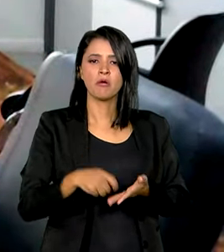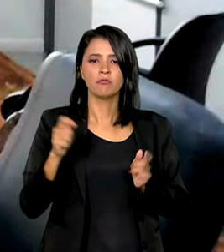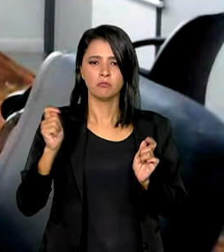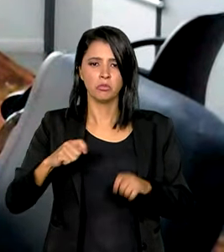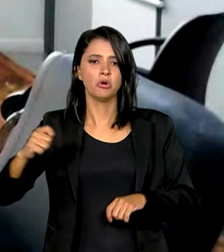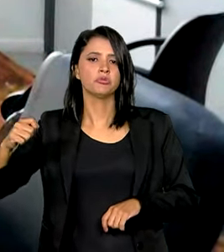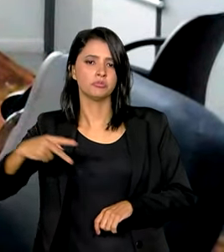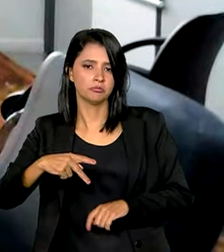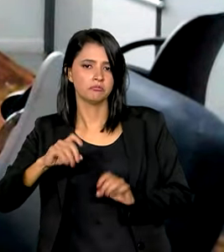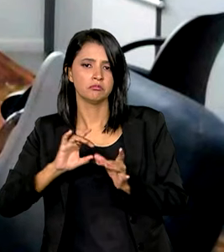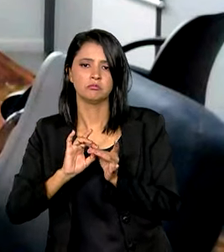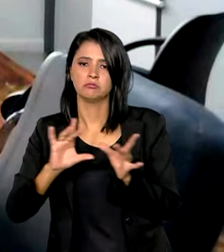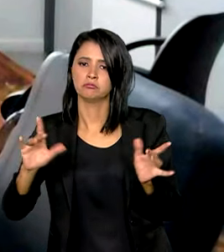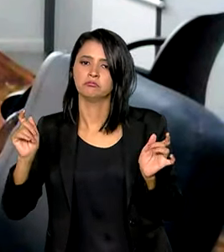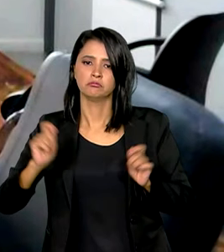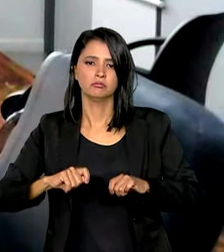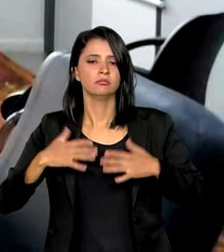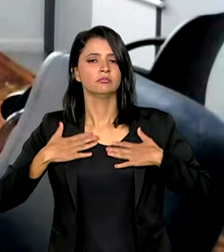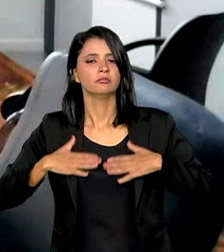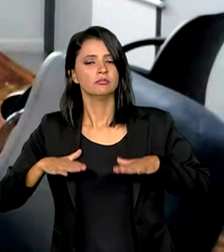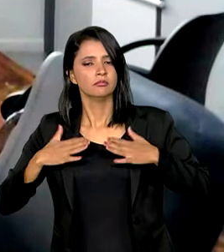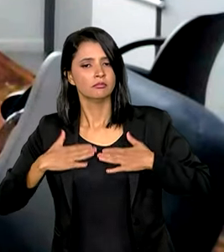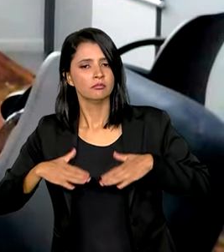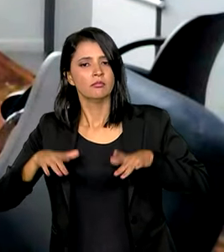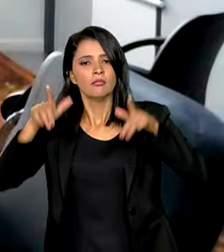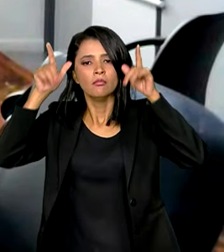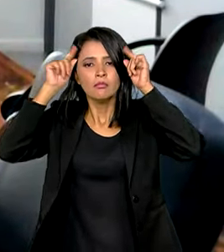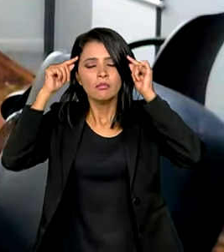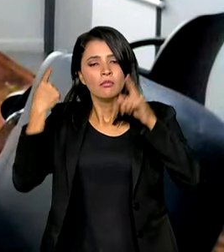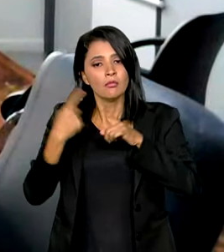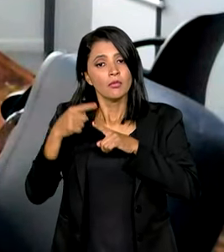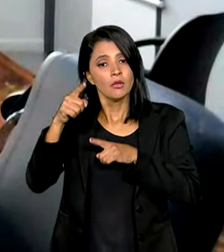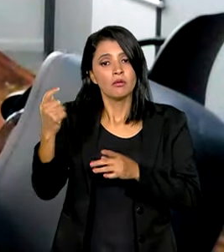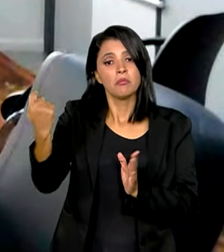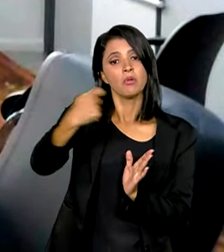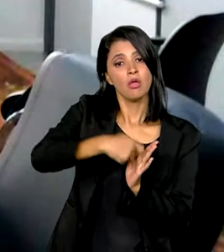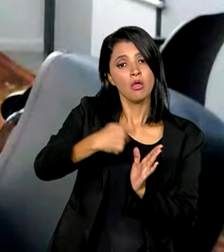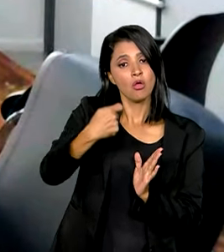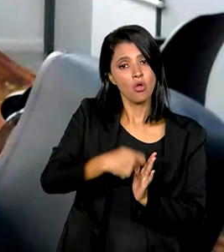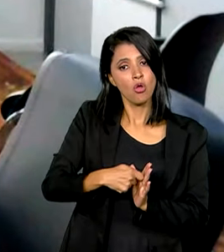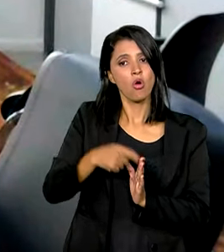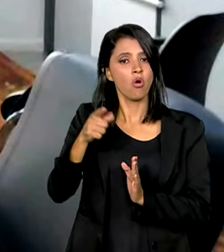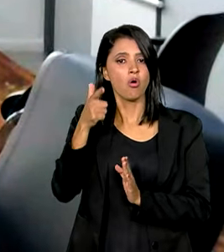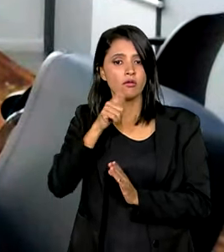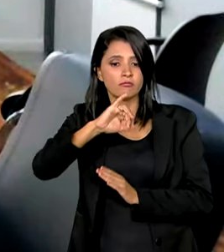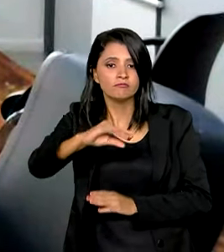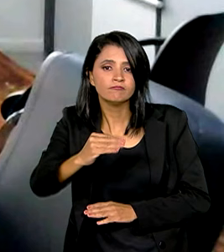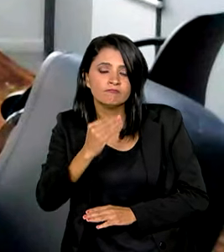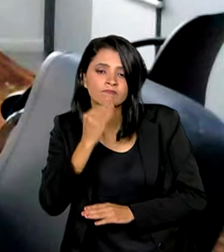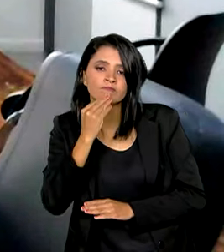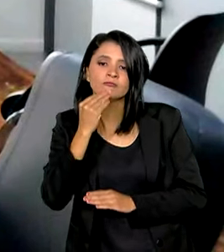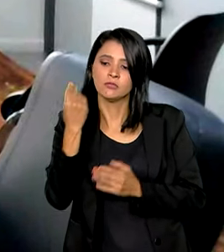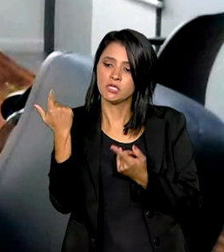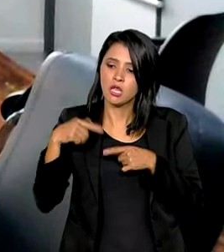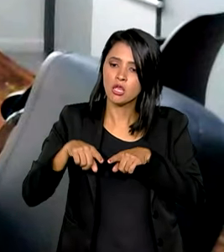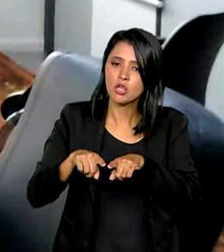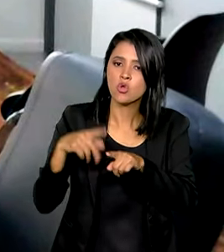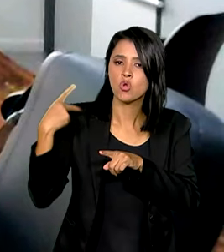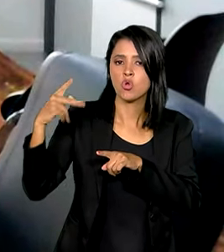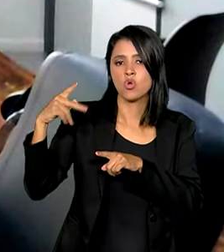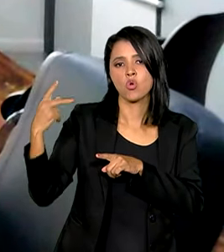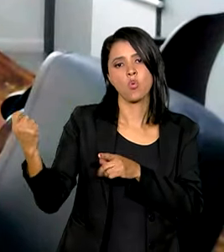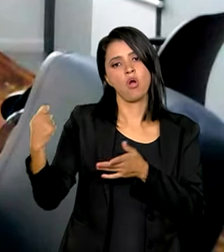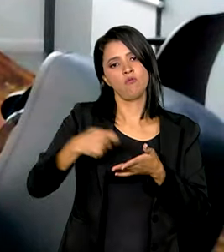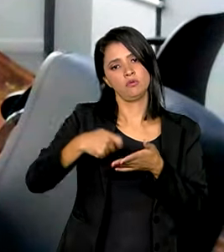aposentar e desfrutar de um descanso, não é? Porque você contribuiu e o benefício vai ser proporcionalmente, em certa medida,